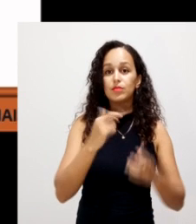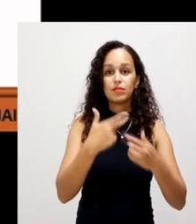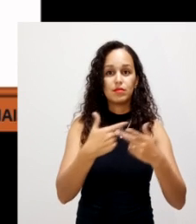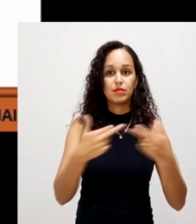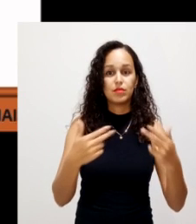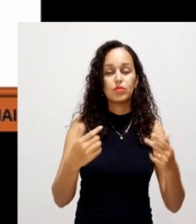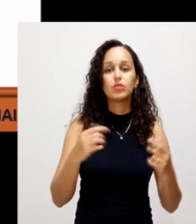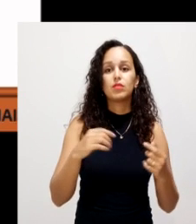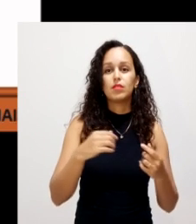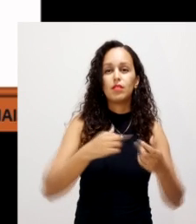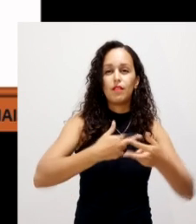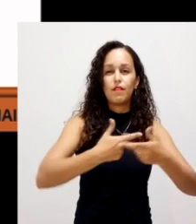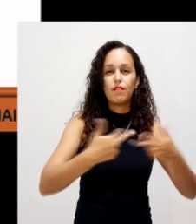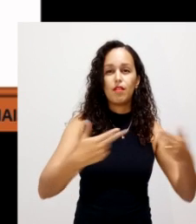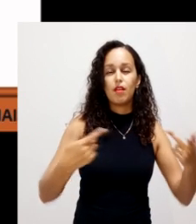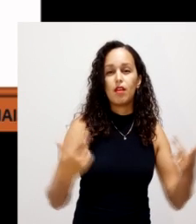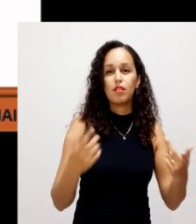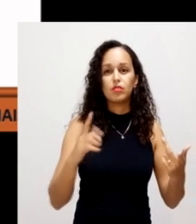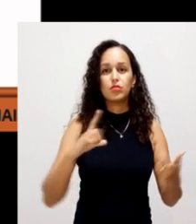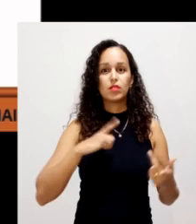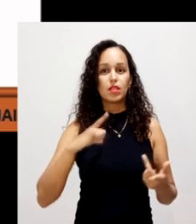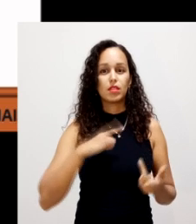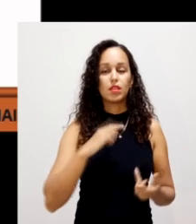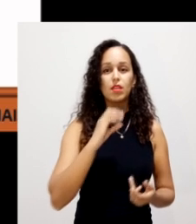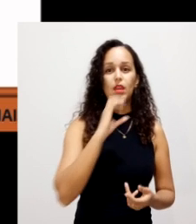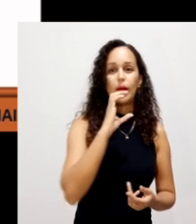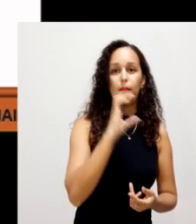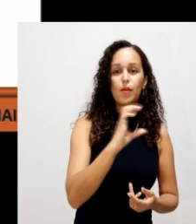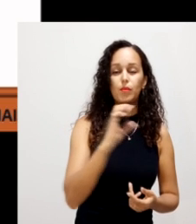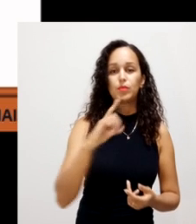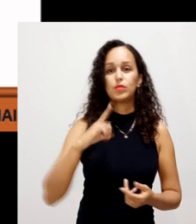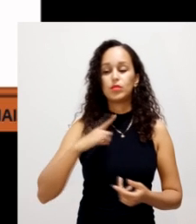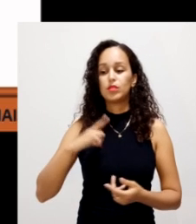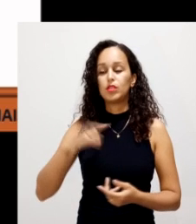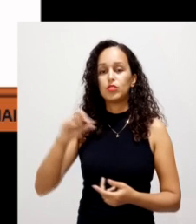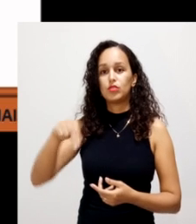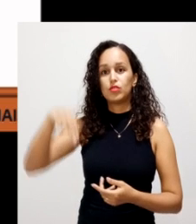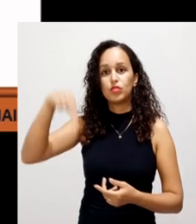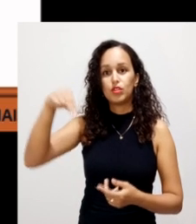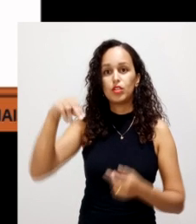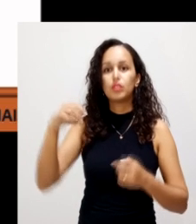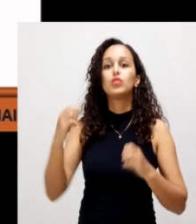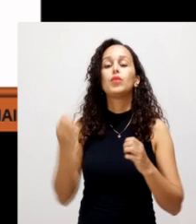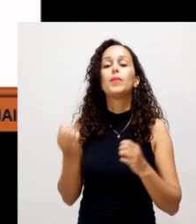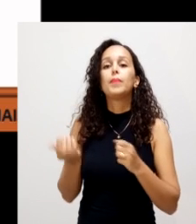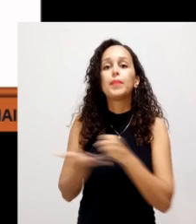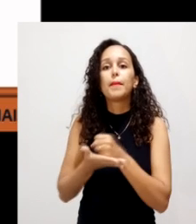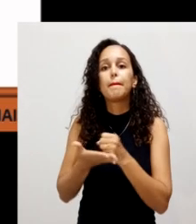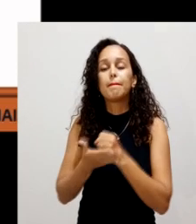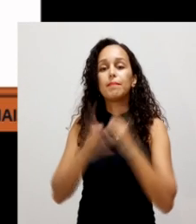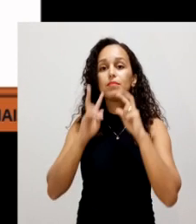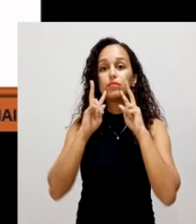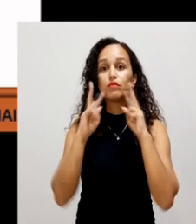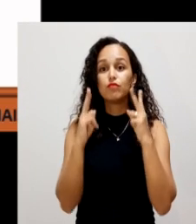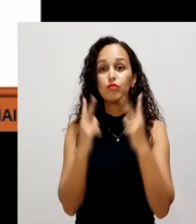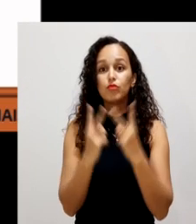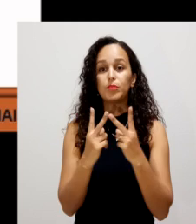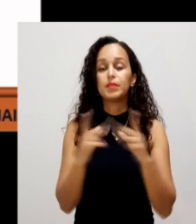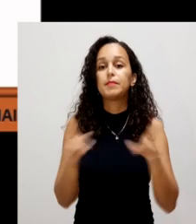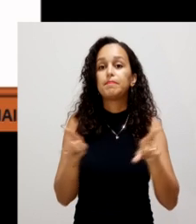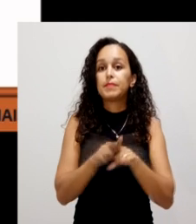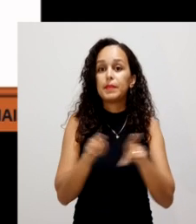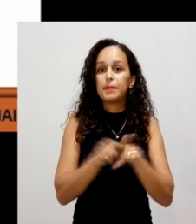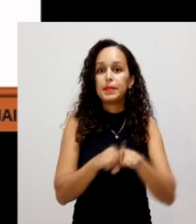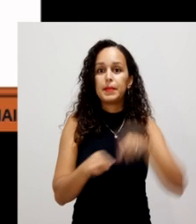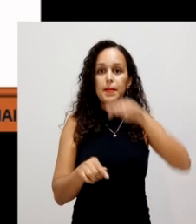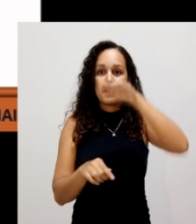dos produtos ricos em carbono e dos produtos ricos em nitrogênio com base em volume. Importante também que a primeira e a última camada ela seja